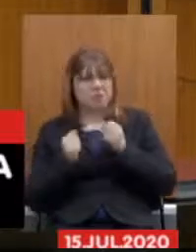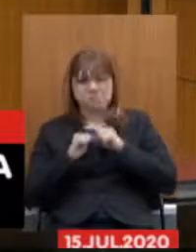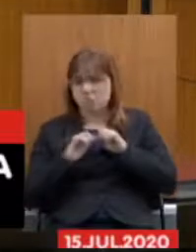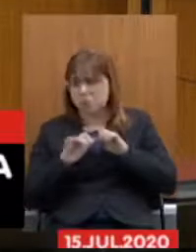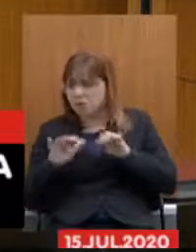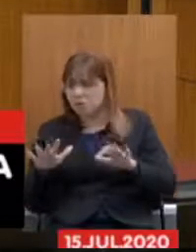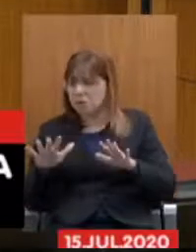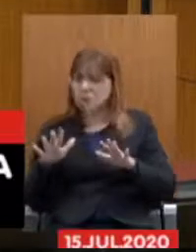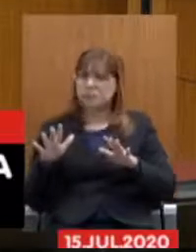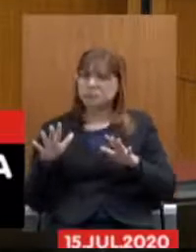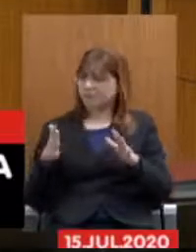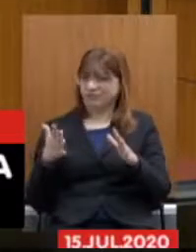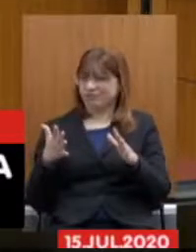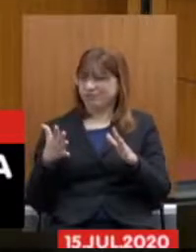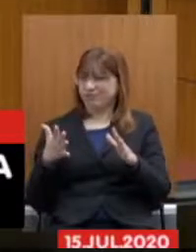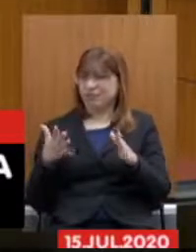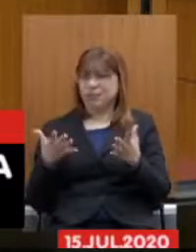mundo